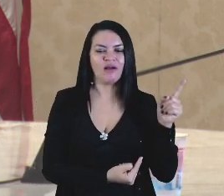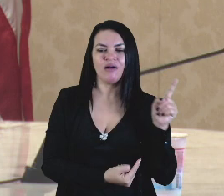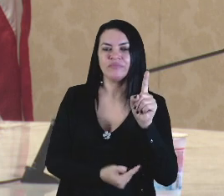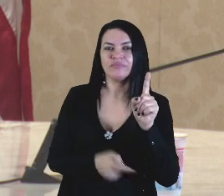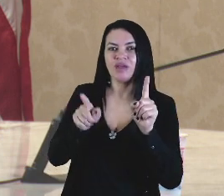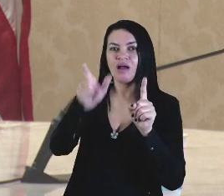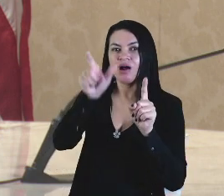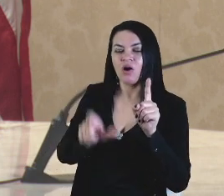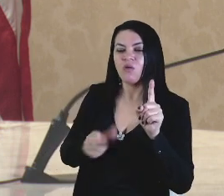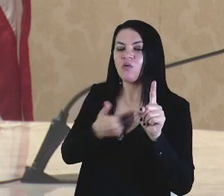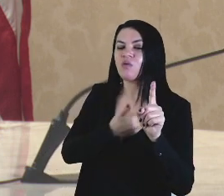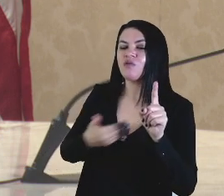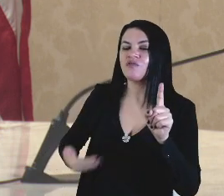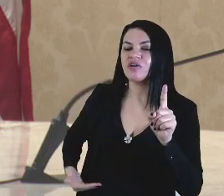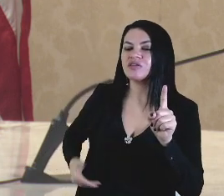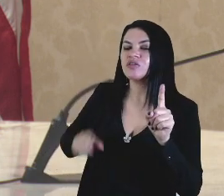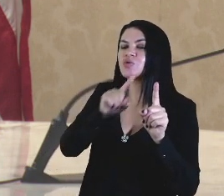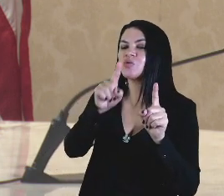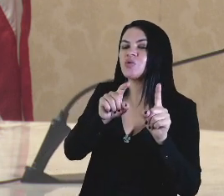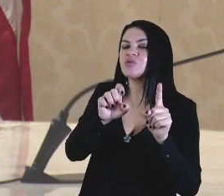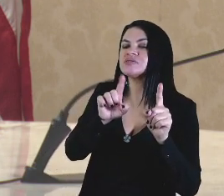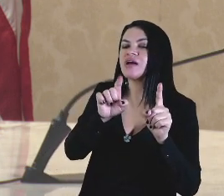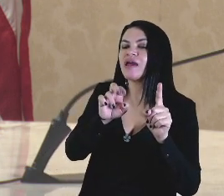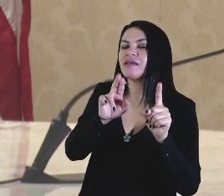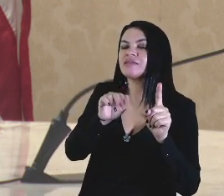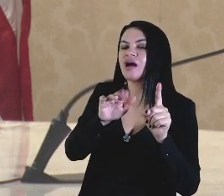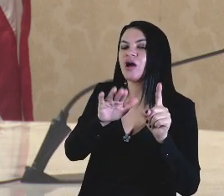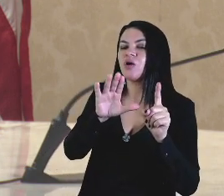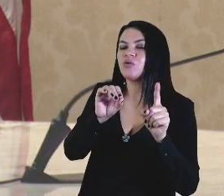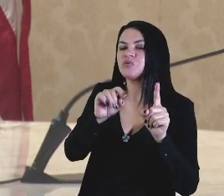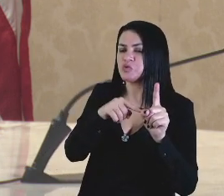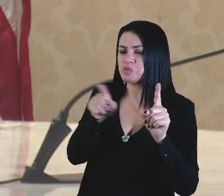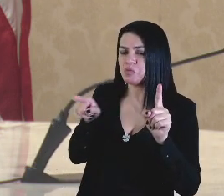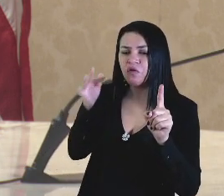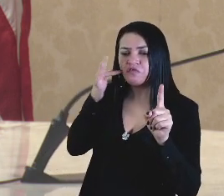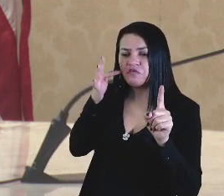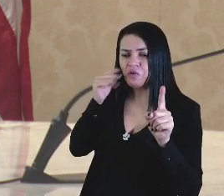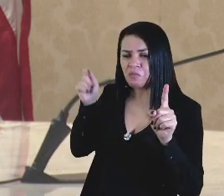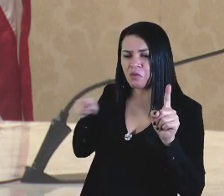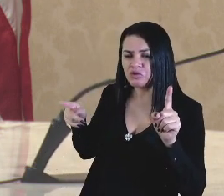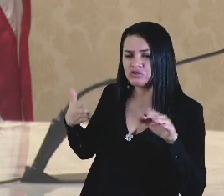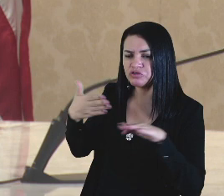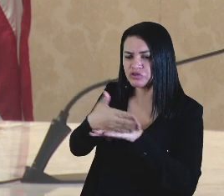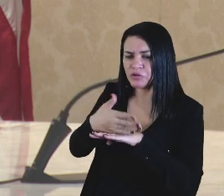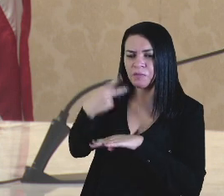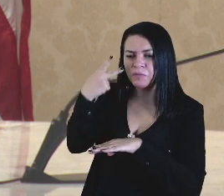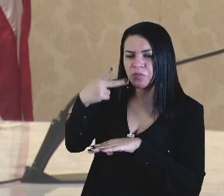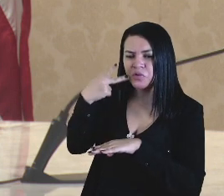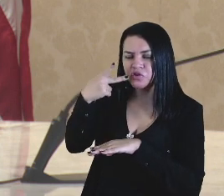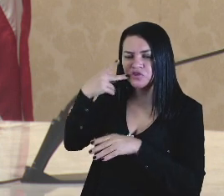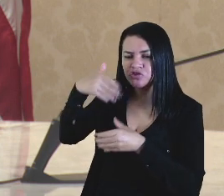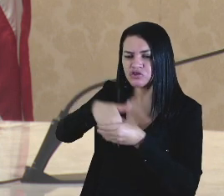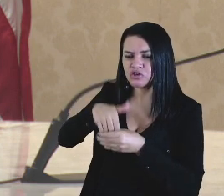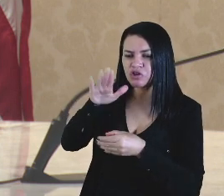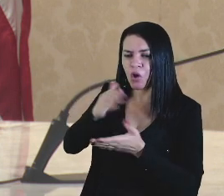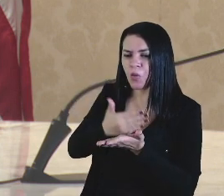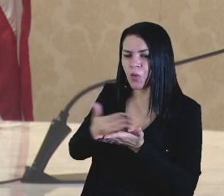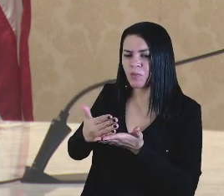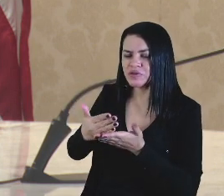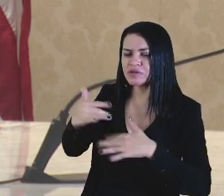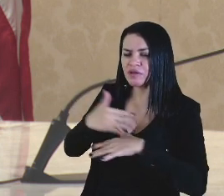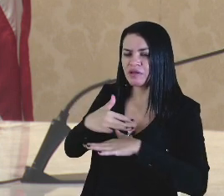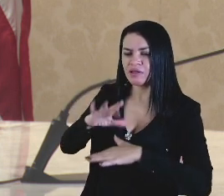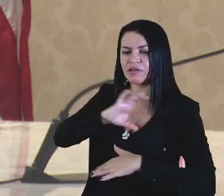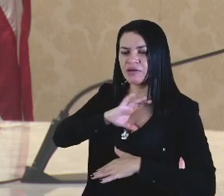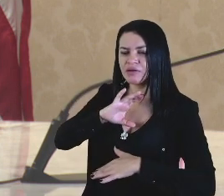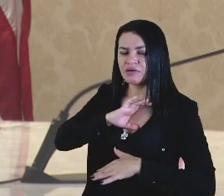Rinaldo, e disse que concordava que houvesse essa inserção minha na política eleitoral a partir da cidade de Caxias. O